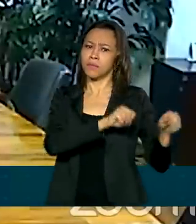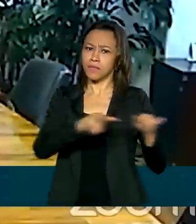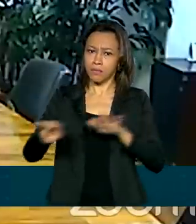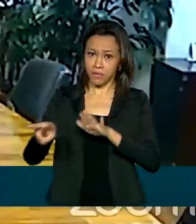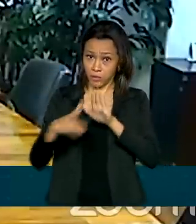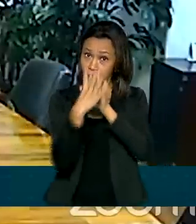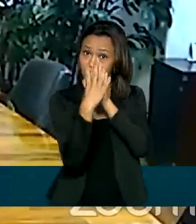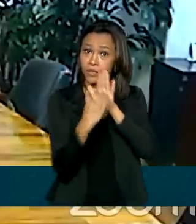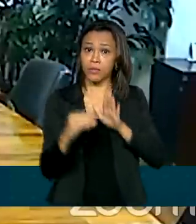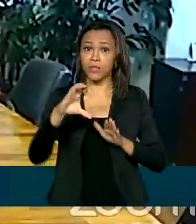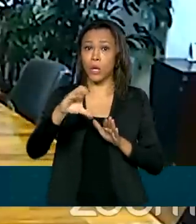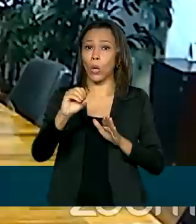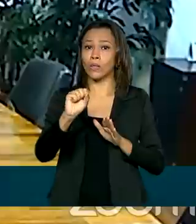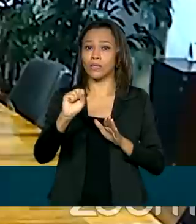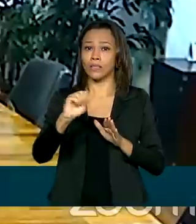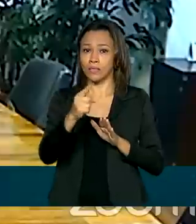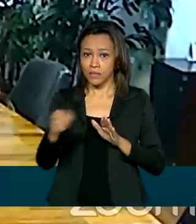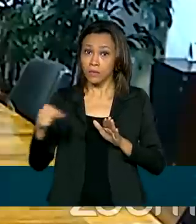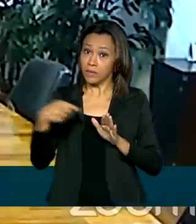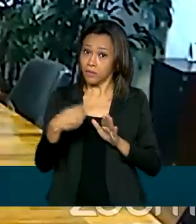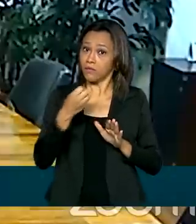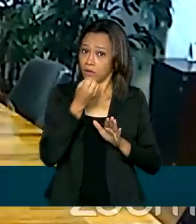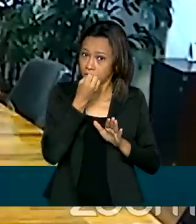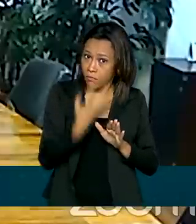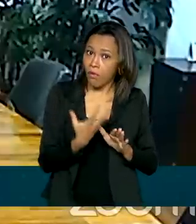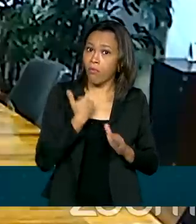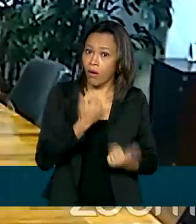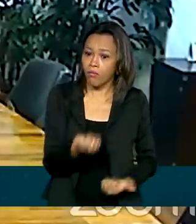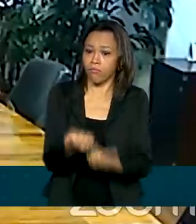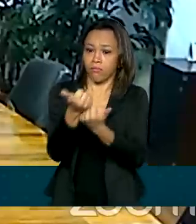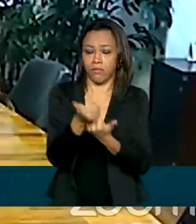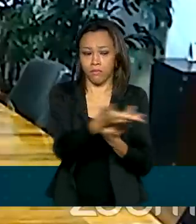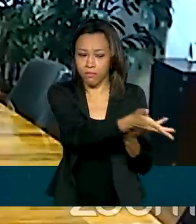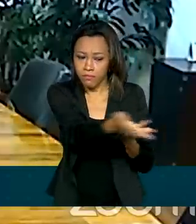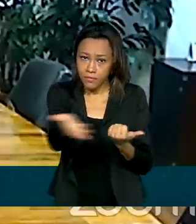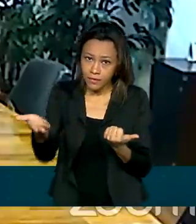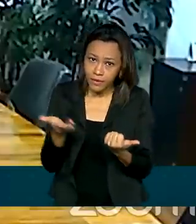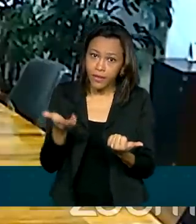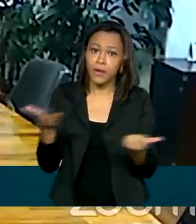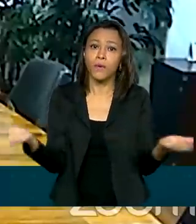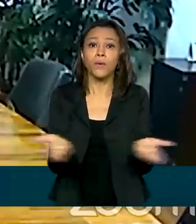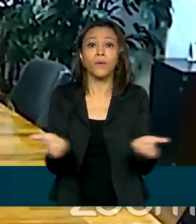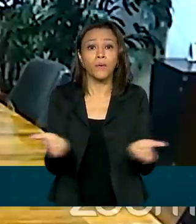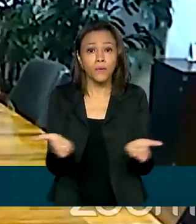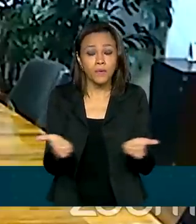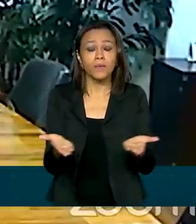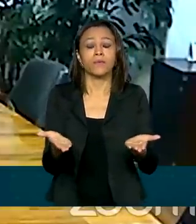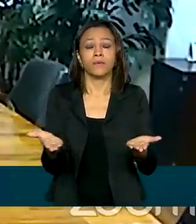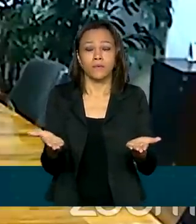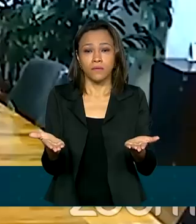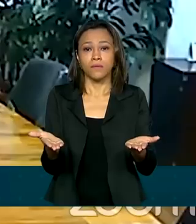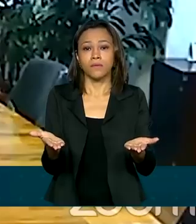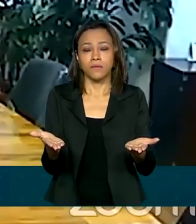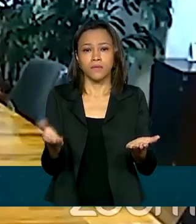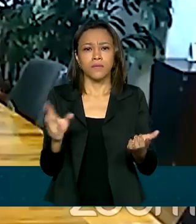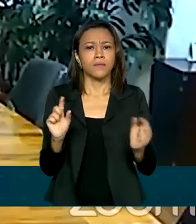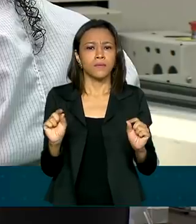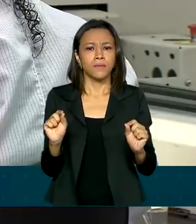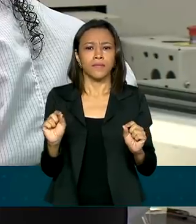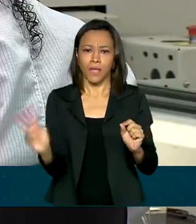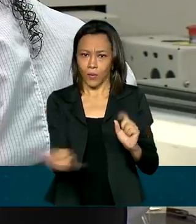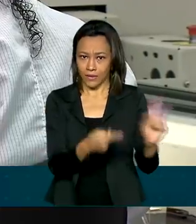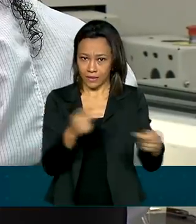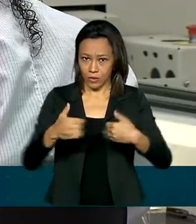aí será suficiente para atender totalmente a demanda existente hoje no